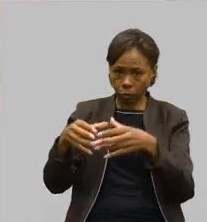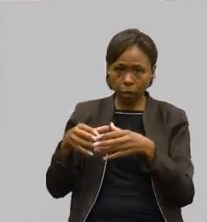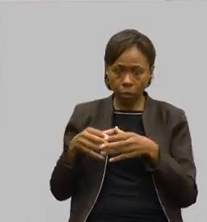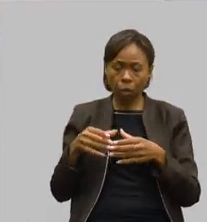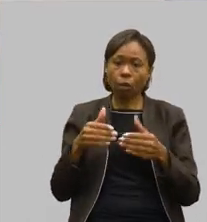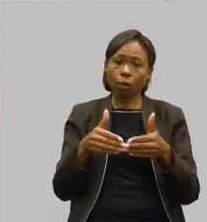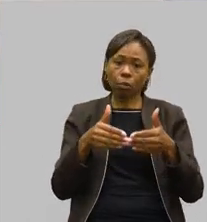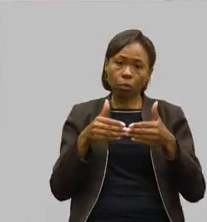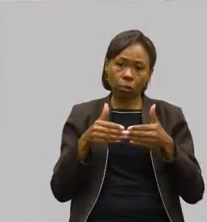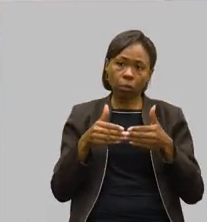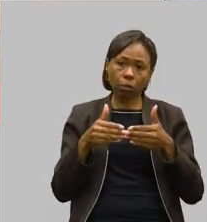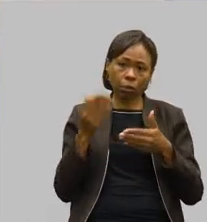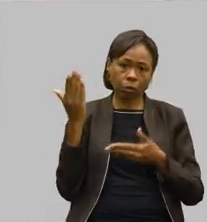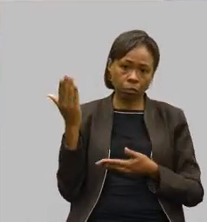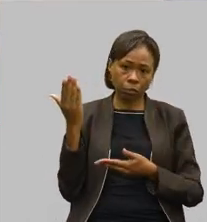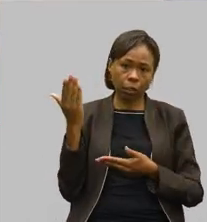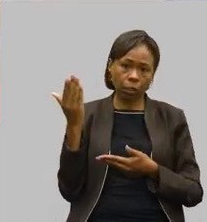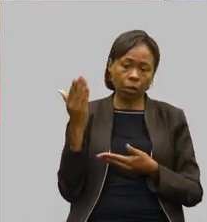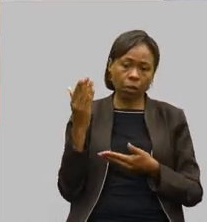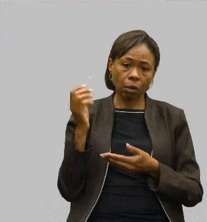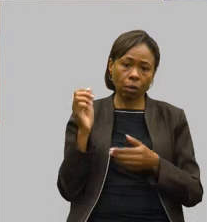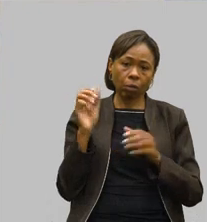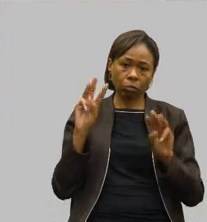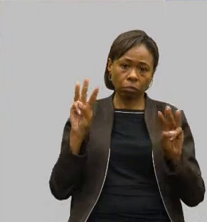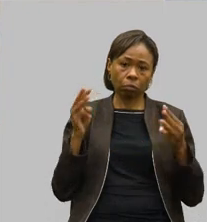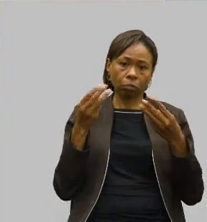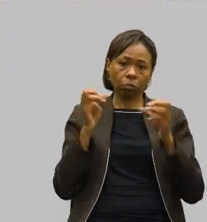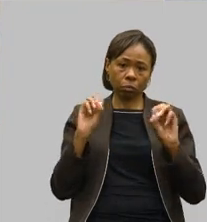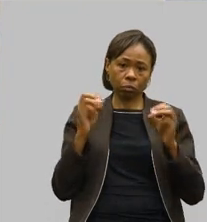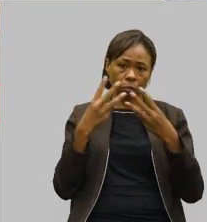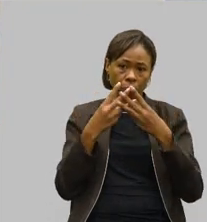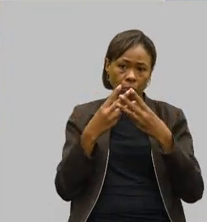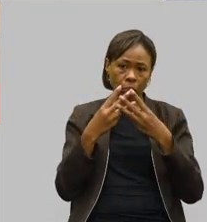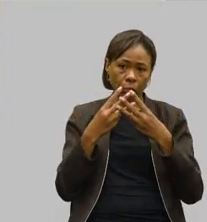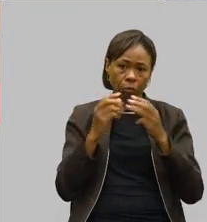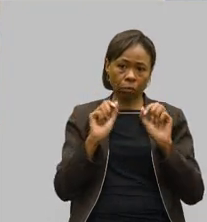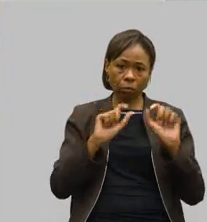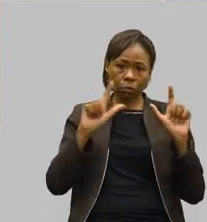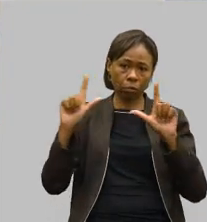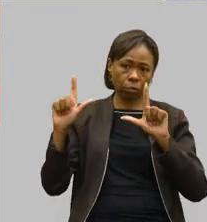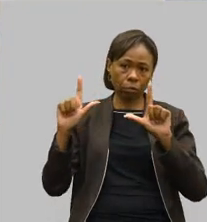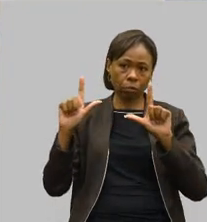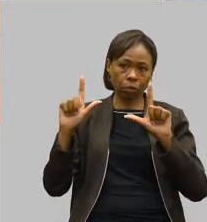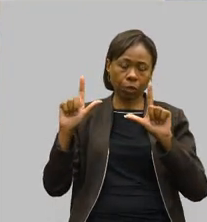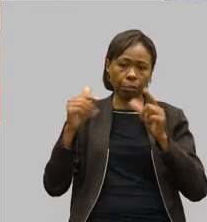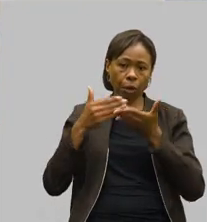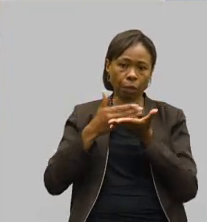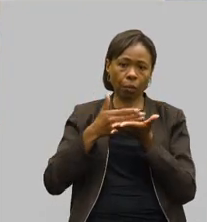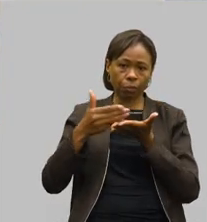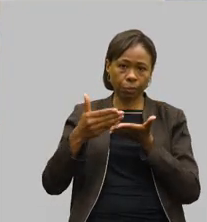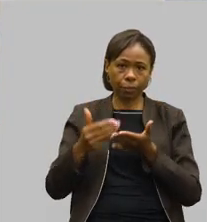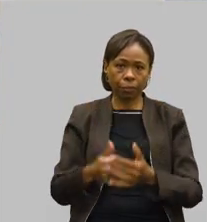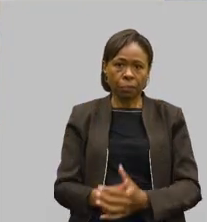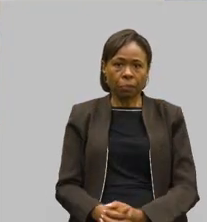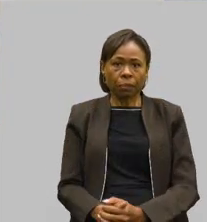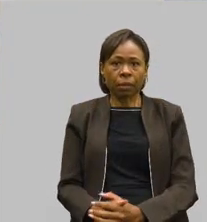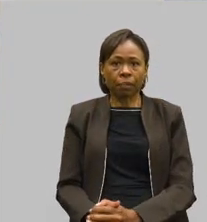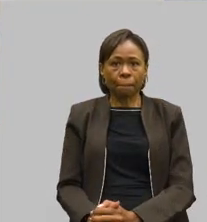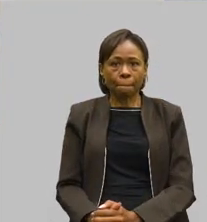equipe técnica que, por gentileza, coloque disponível a apresentação para que a gente possa iniciar aqui os trabalhos.